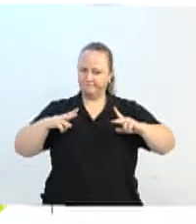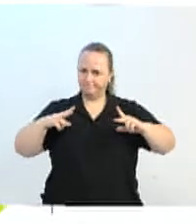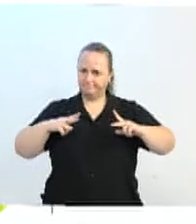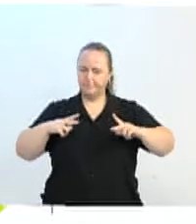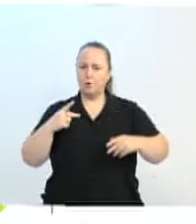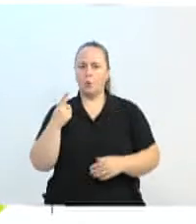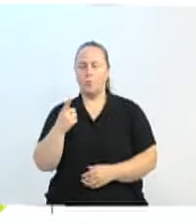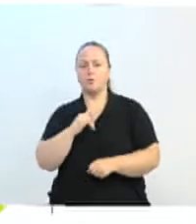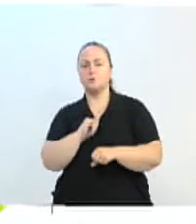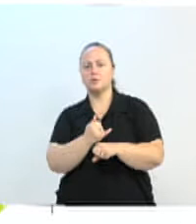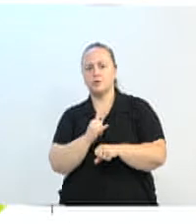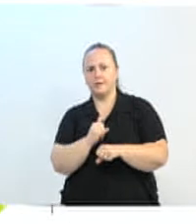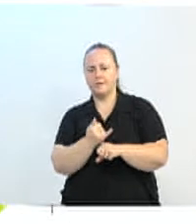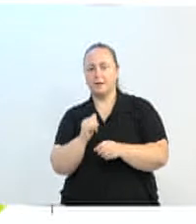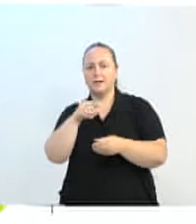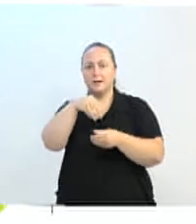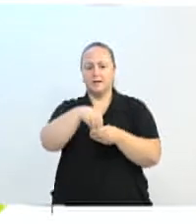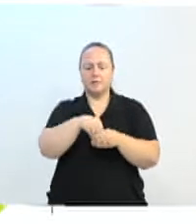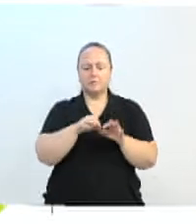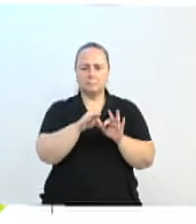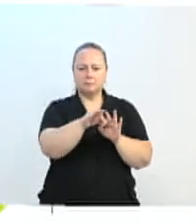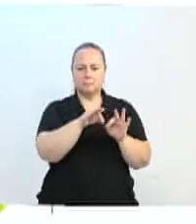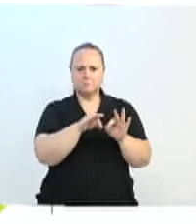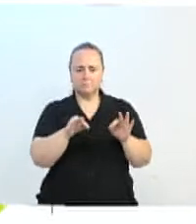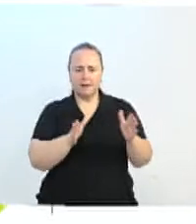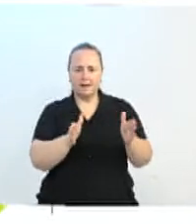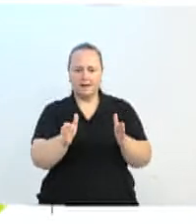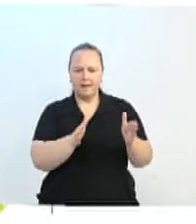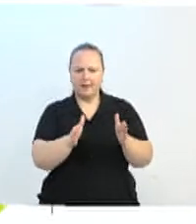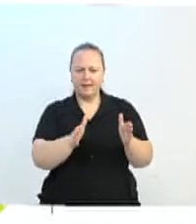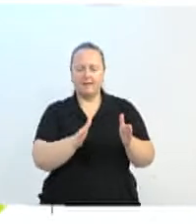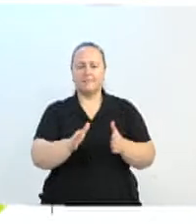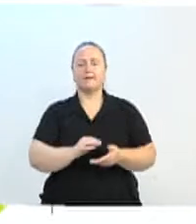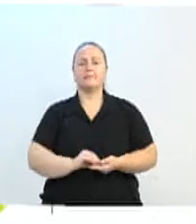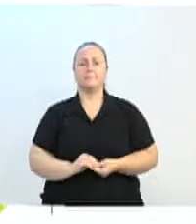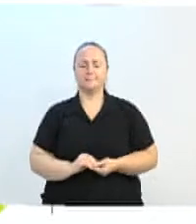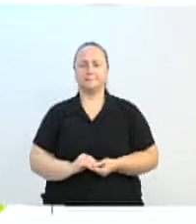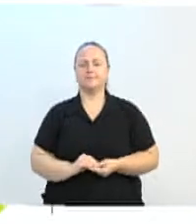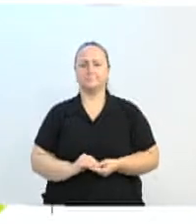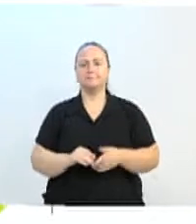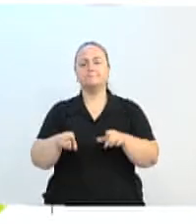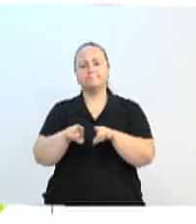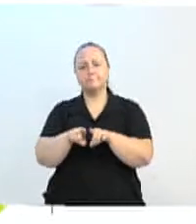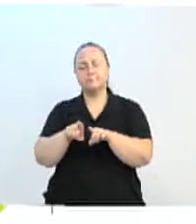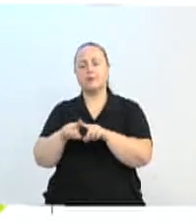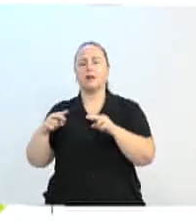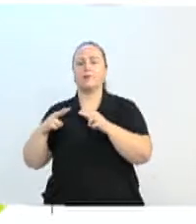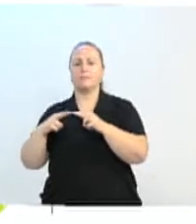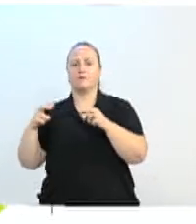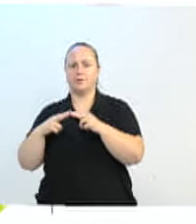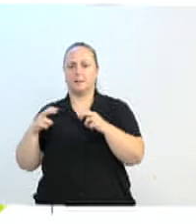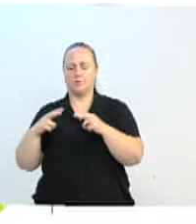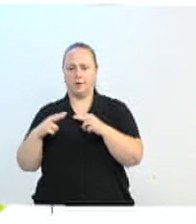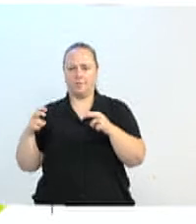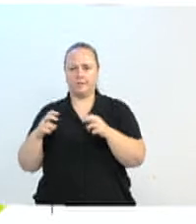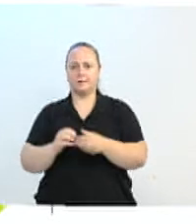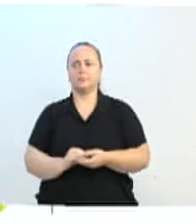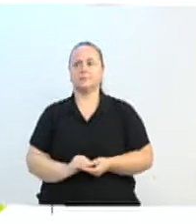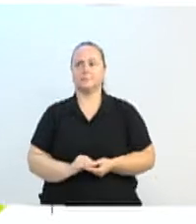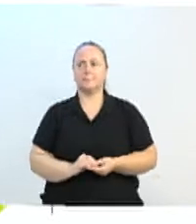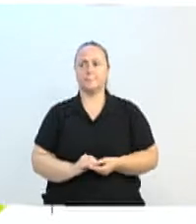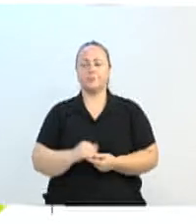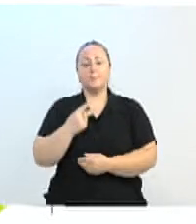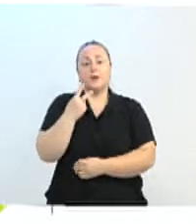em Joinville, que é dentro do Perini Business Park, e outro que é o Acate, em Florianópolis. E temos dois de